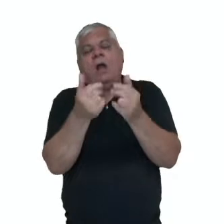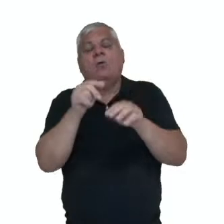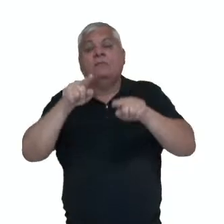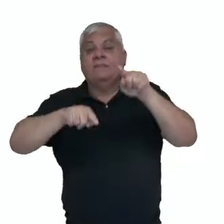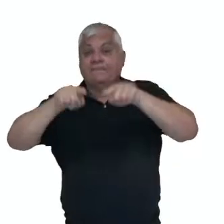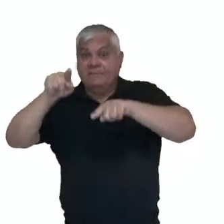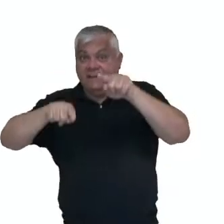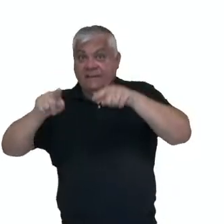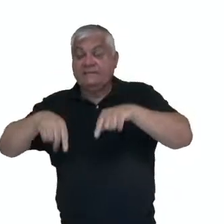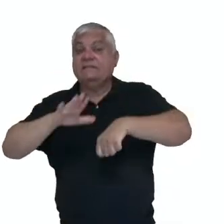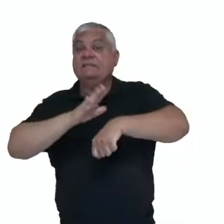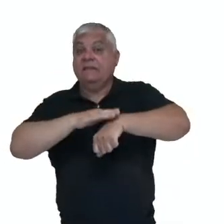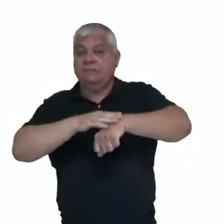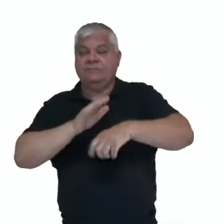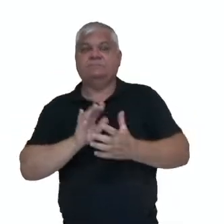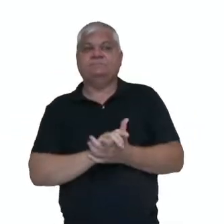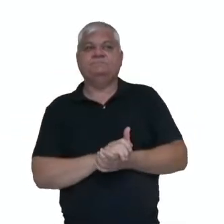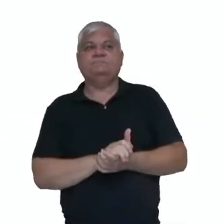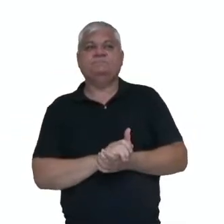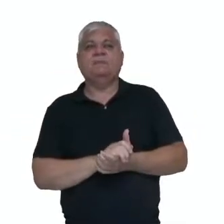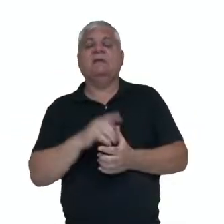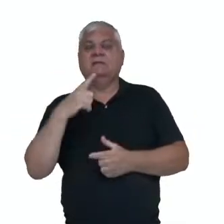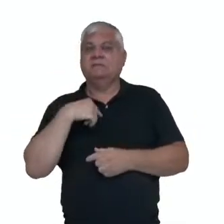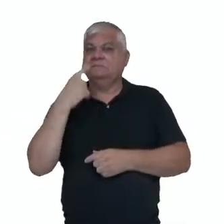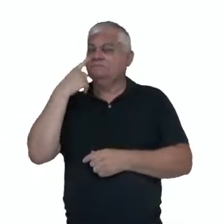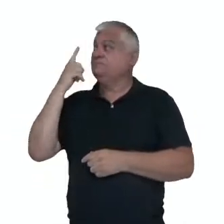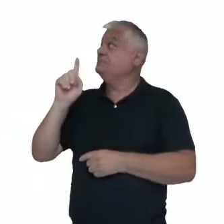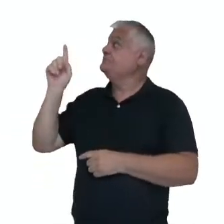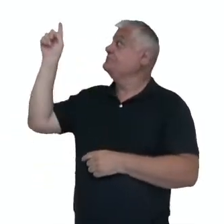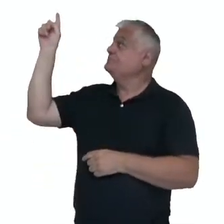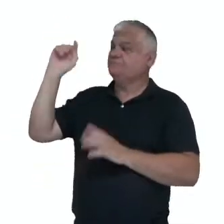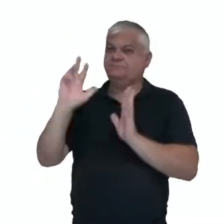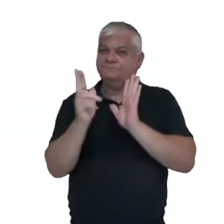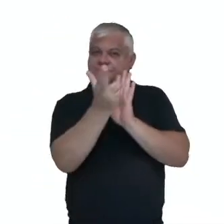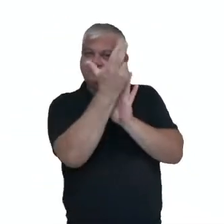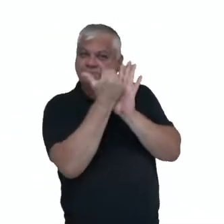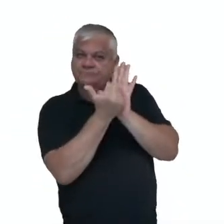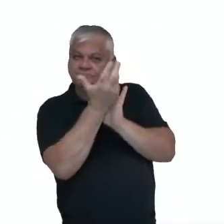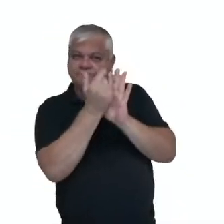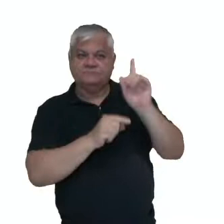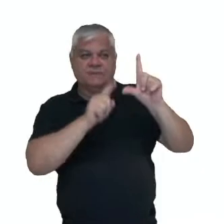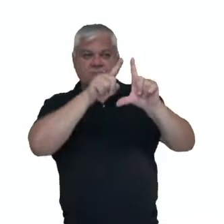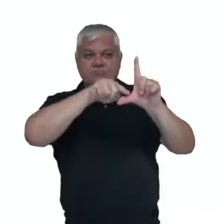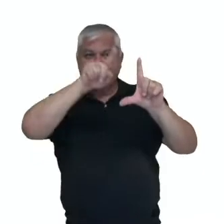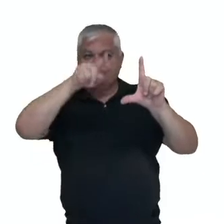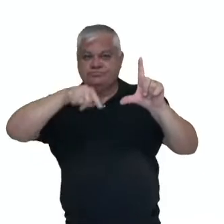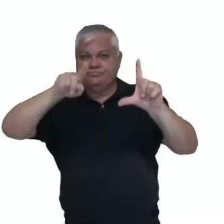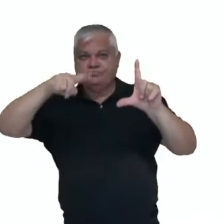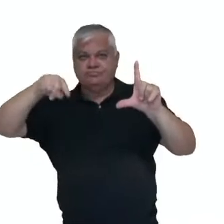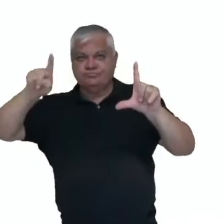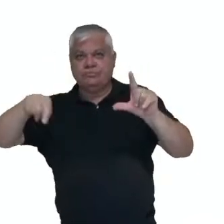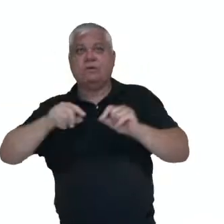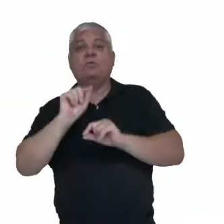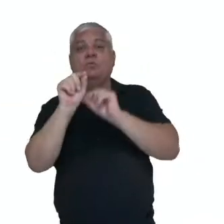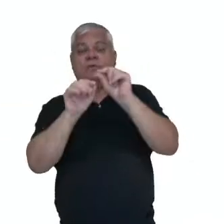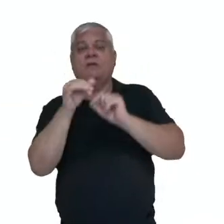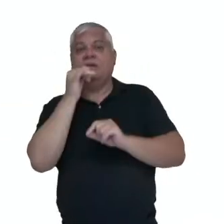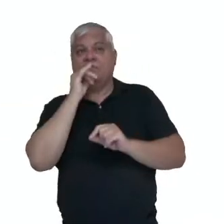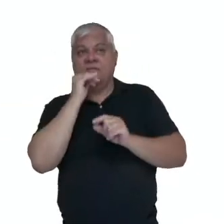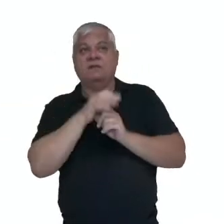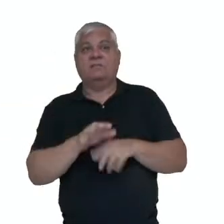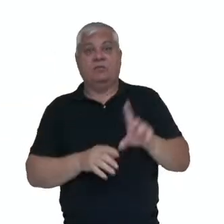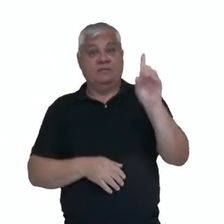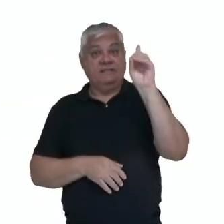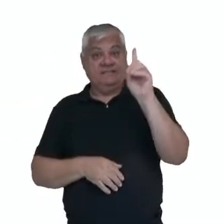intervalos de tempo. Aqui nós temos uma demonstração da função seno com seus elementos principais. O domínio que está